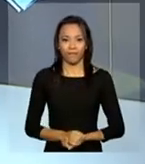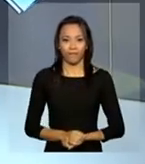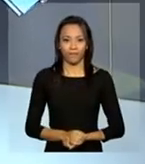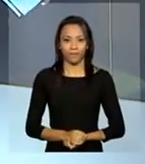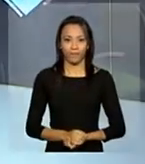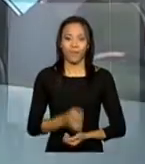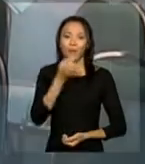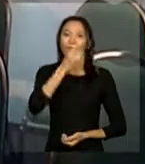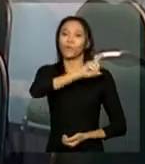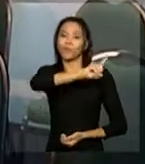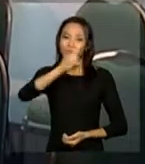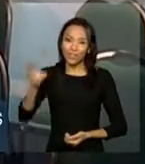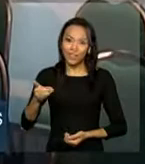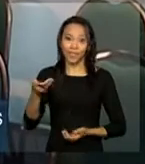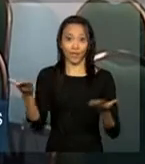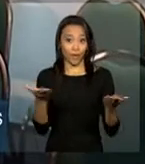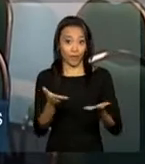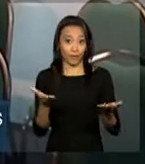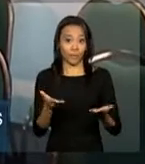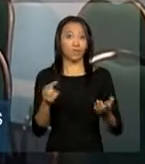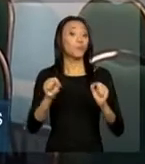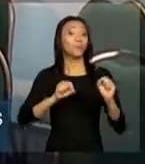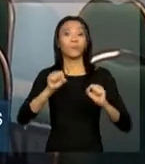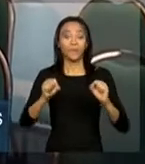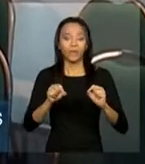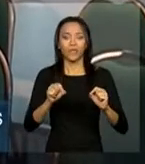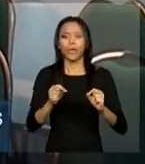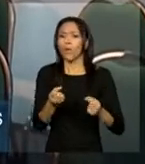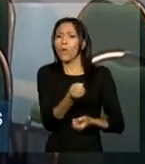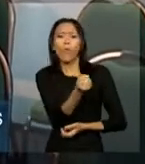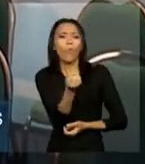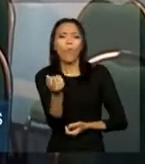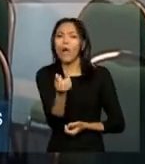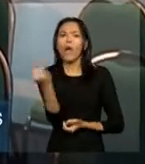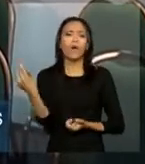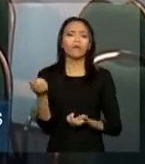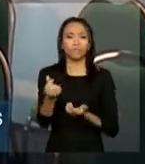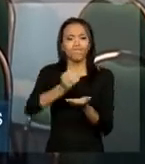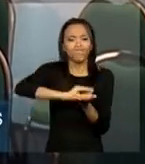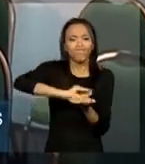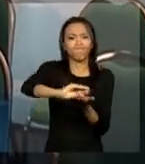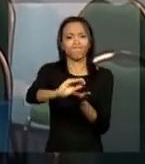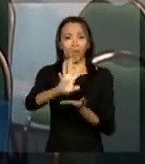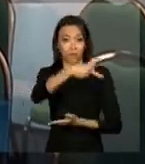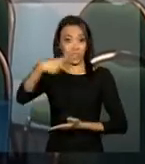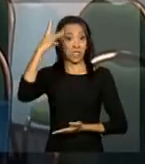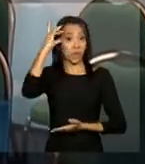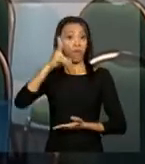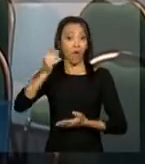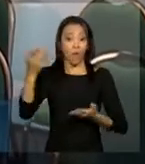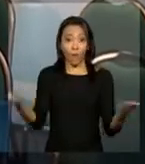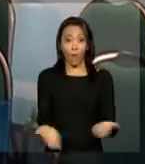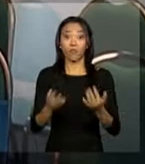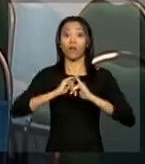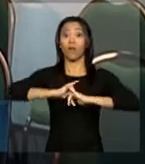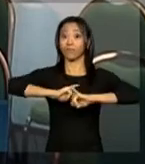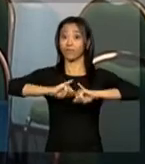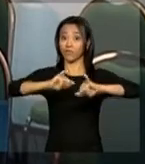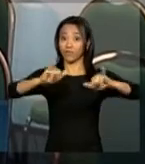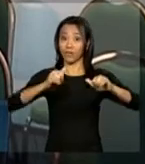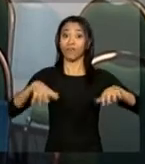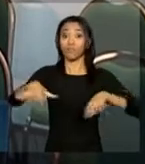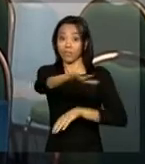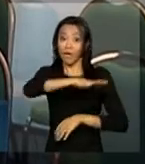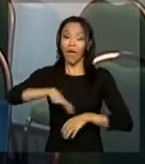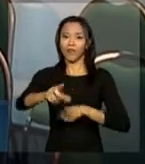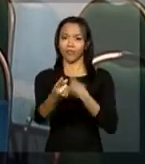Bom dia, Malu. A expectativa é justamente essa. Quais investimentos a presidenta Dilma Rousseff vai anunciar em mobilidade